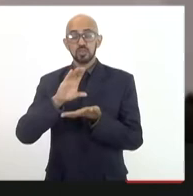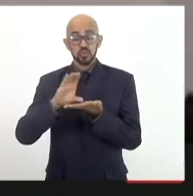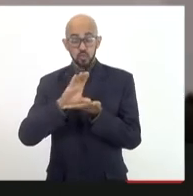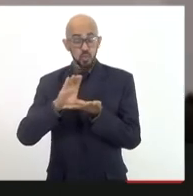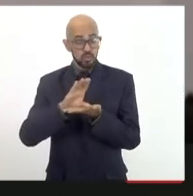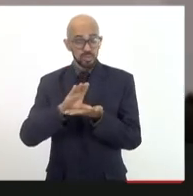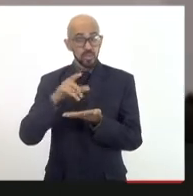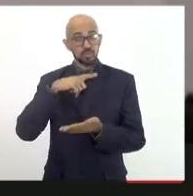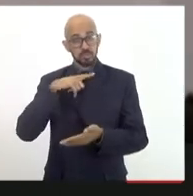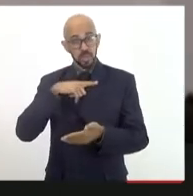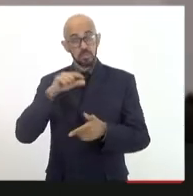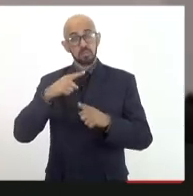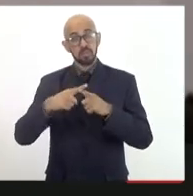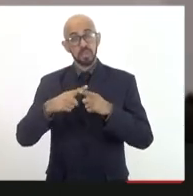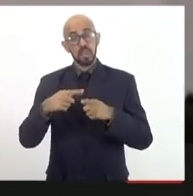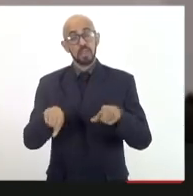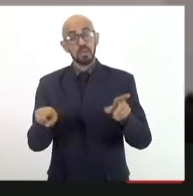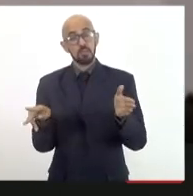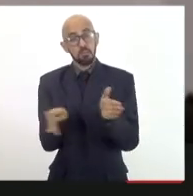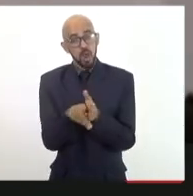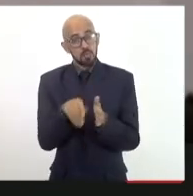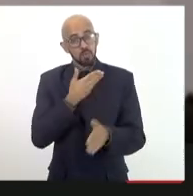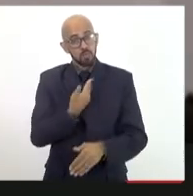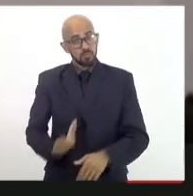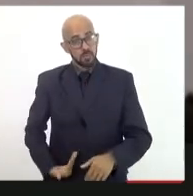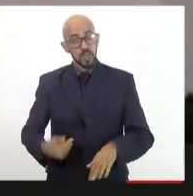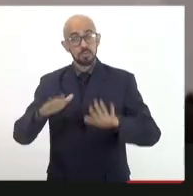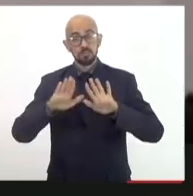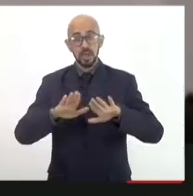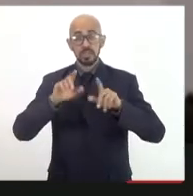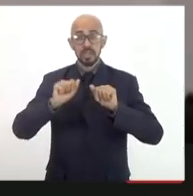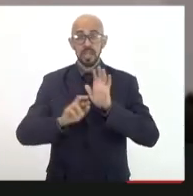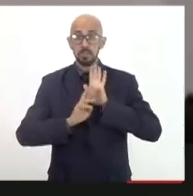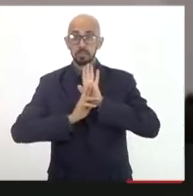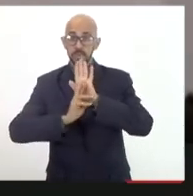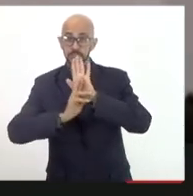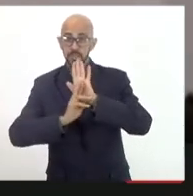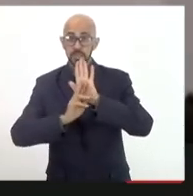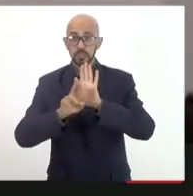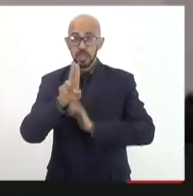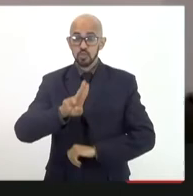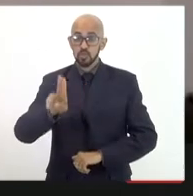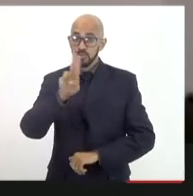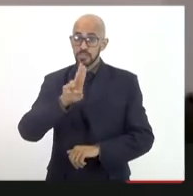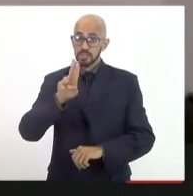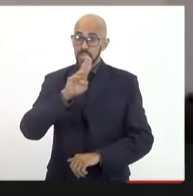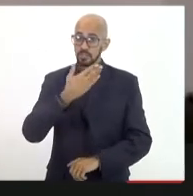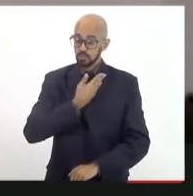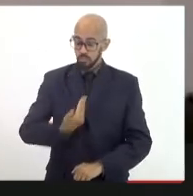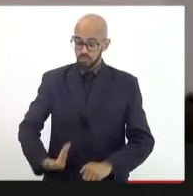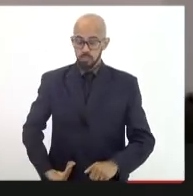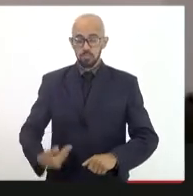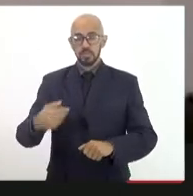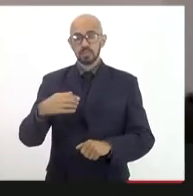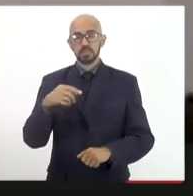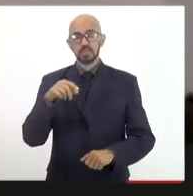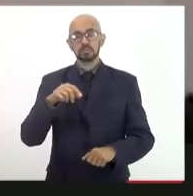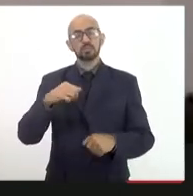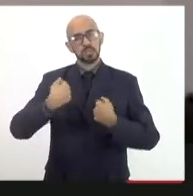de Governo, mas eu penso que a representação das universidades públicas, ela deveria